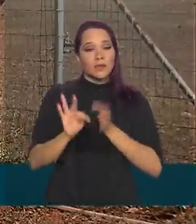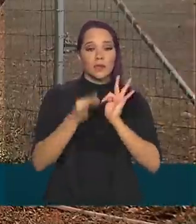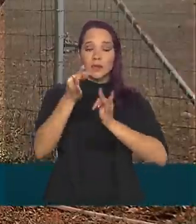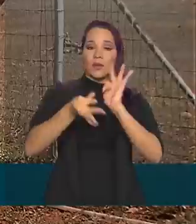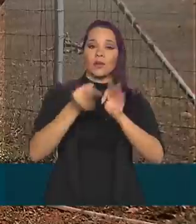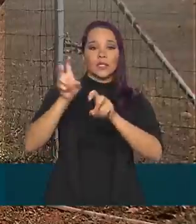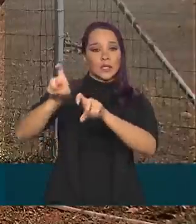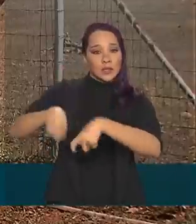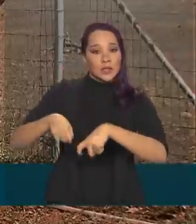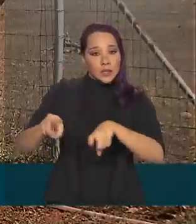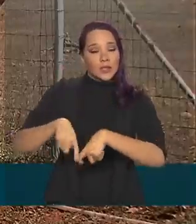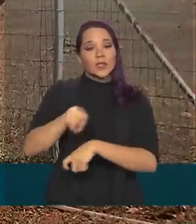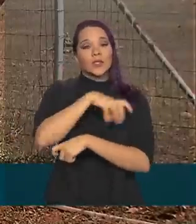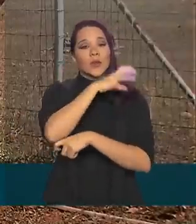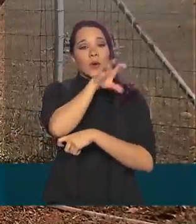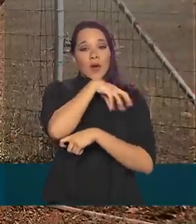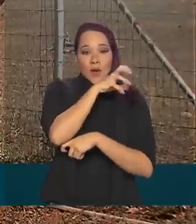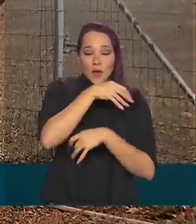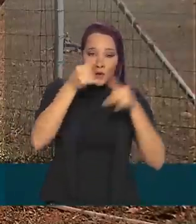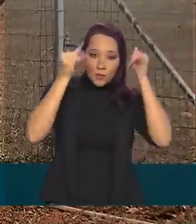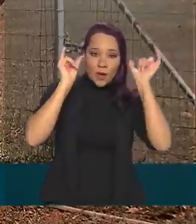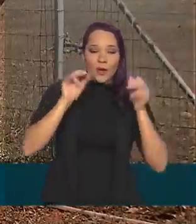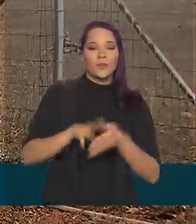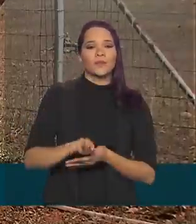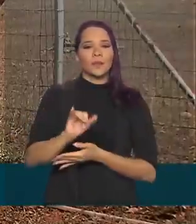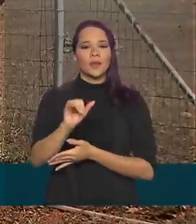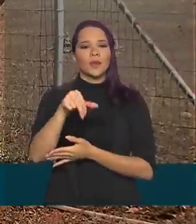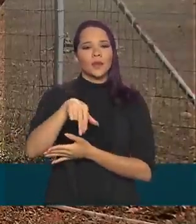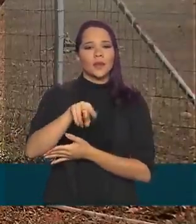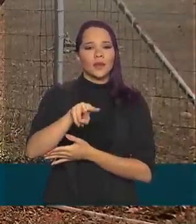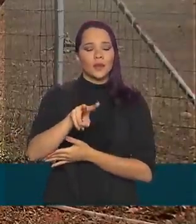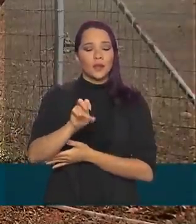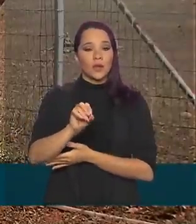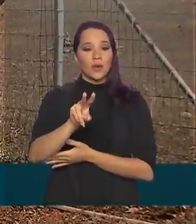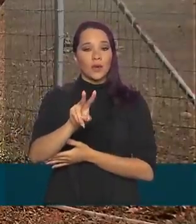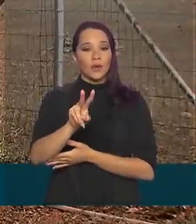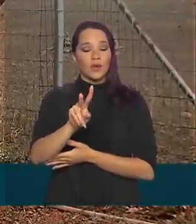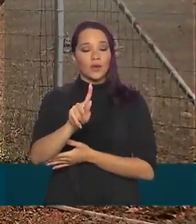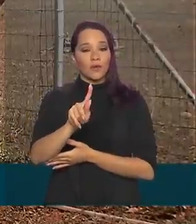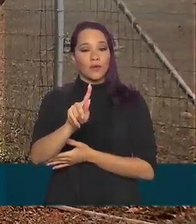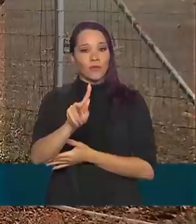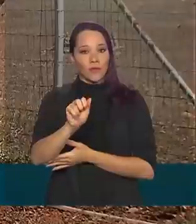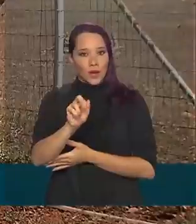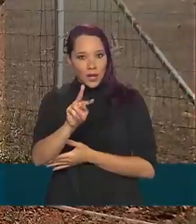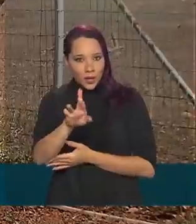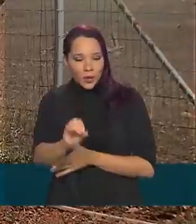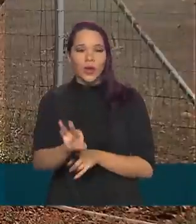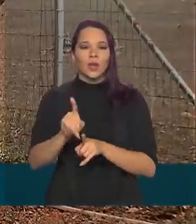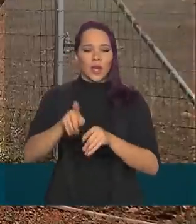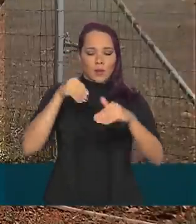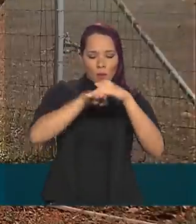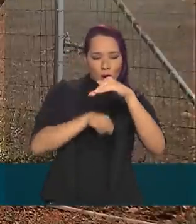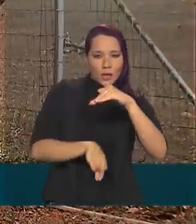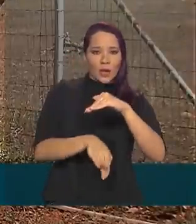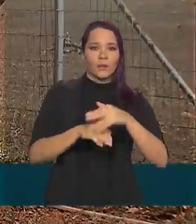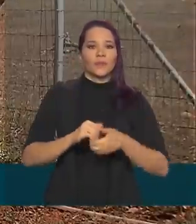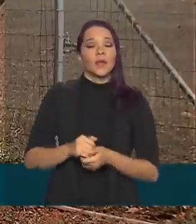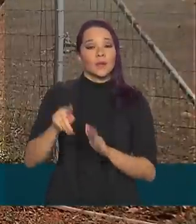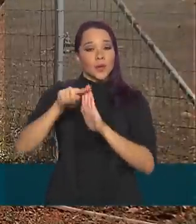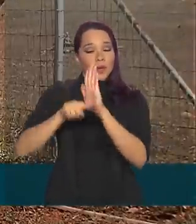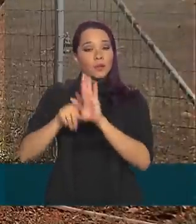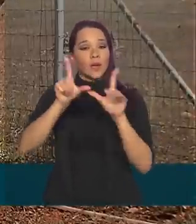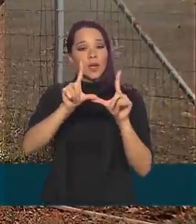na Produção Agropecuária, o INOVAGRO, Programa para Construção e Ampliação de Armazéns, e o Programa para